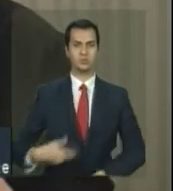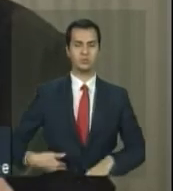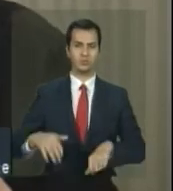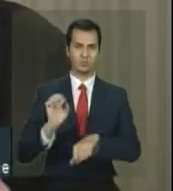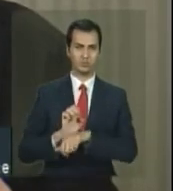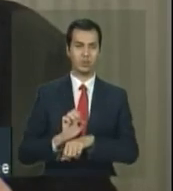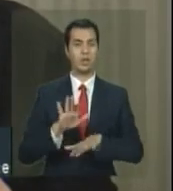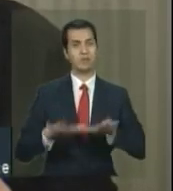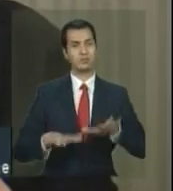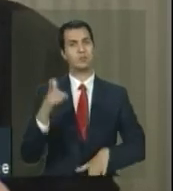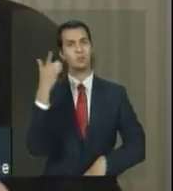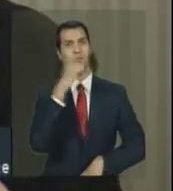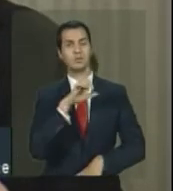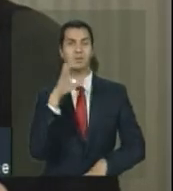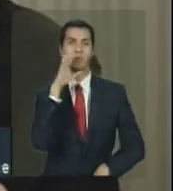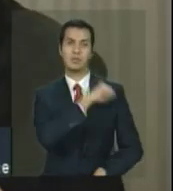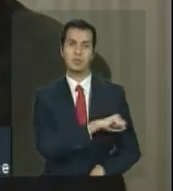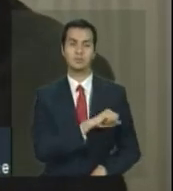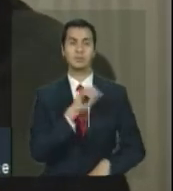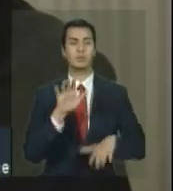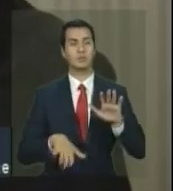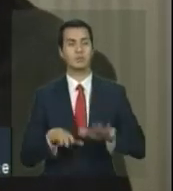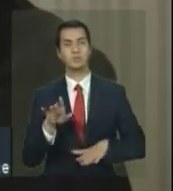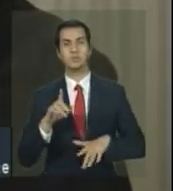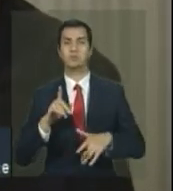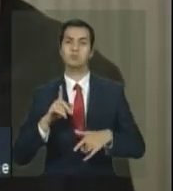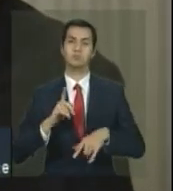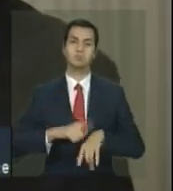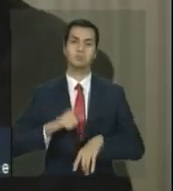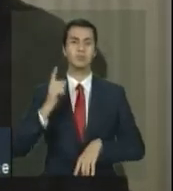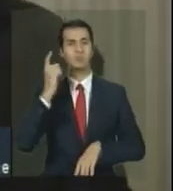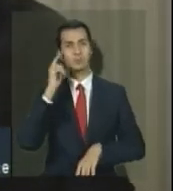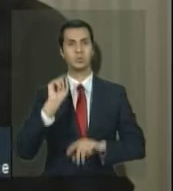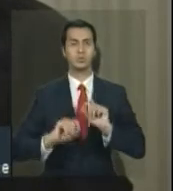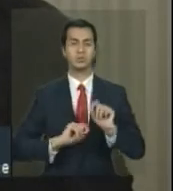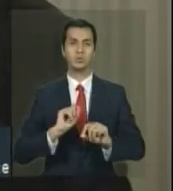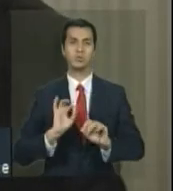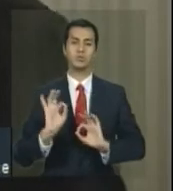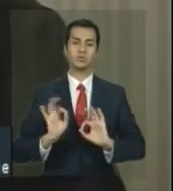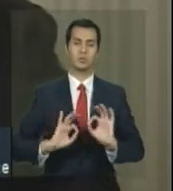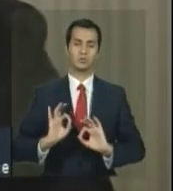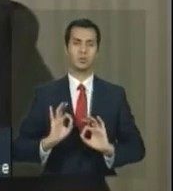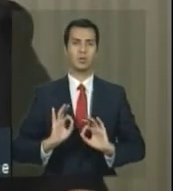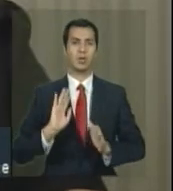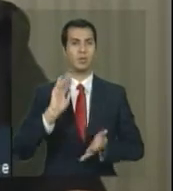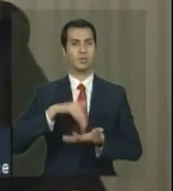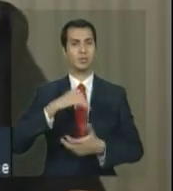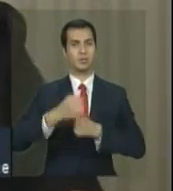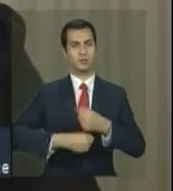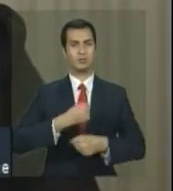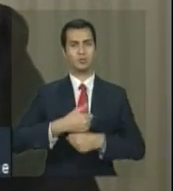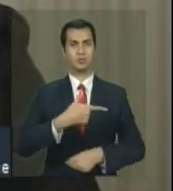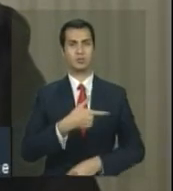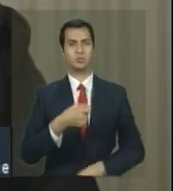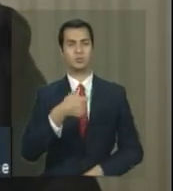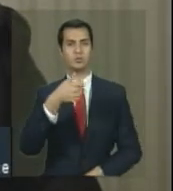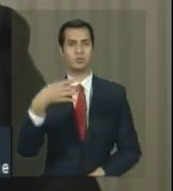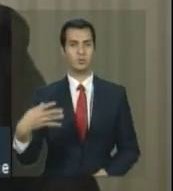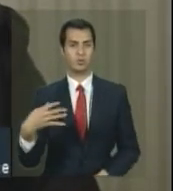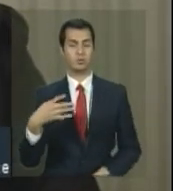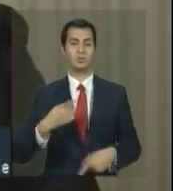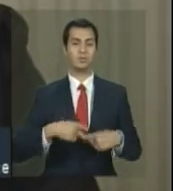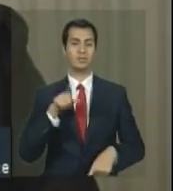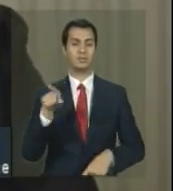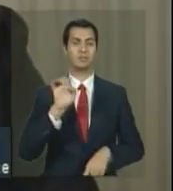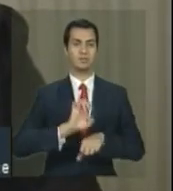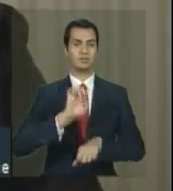imediatamente, e em outros casos você constrói uma agenda até 2014, como é o caso do estado de São Paulo,